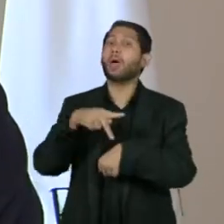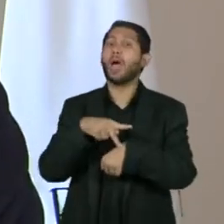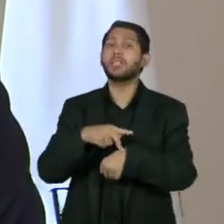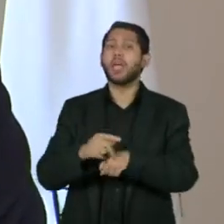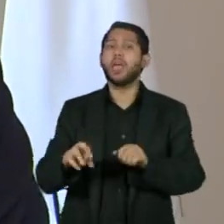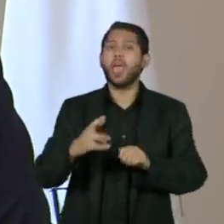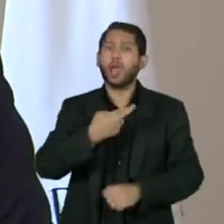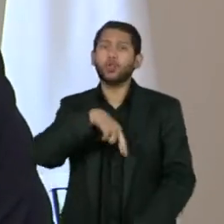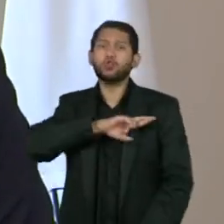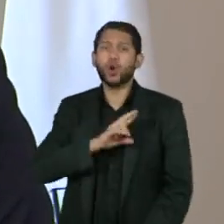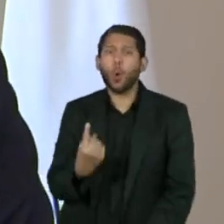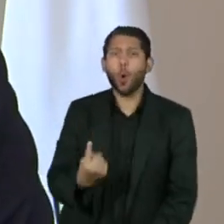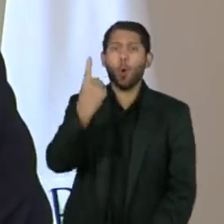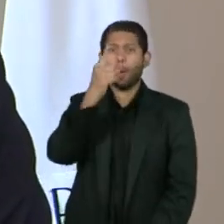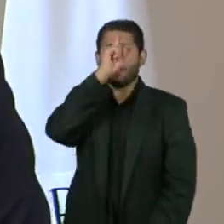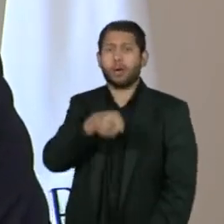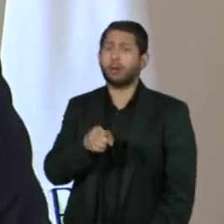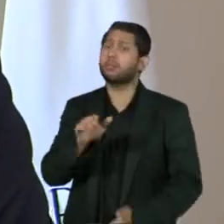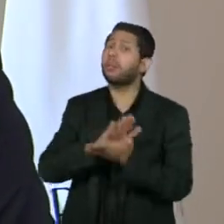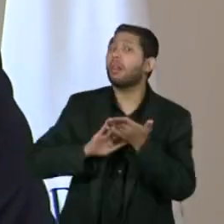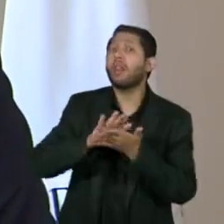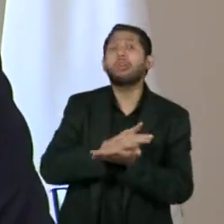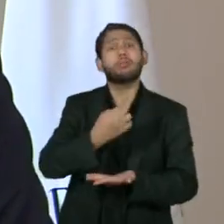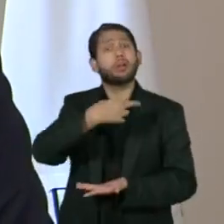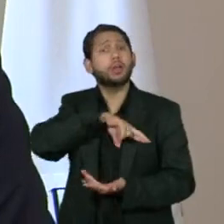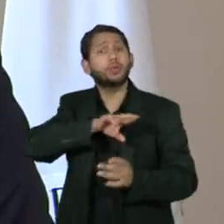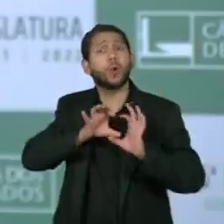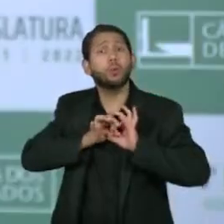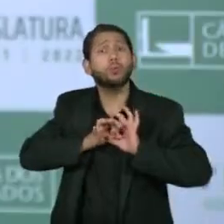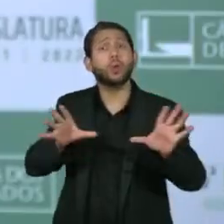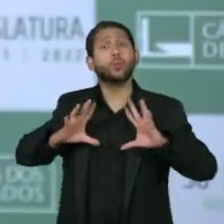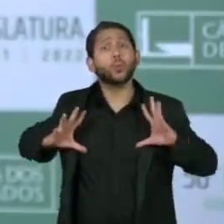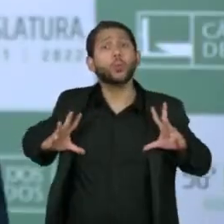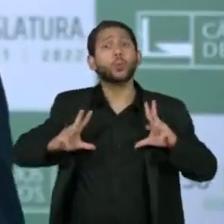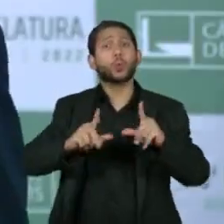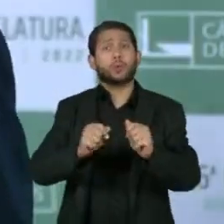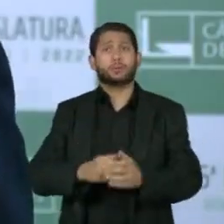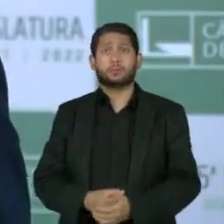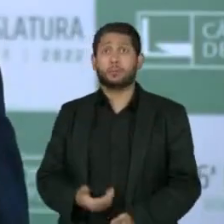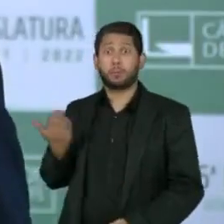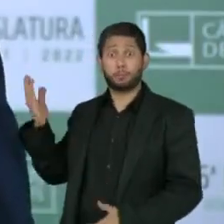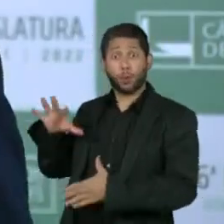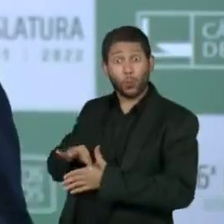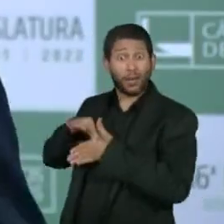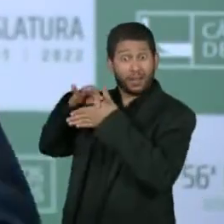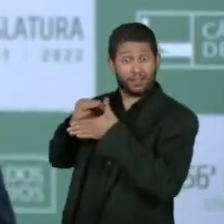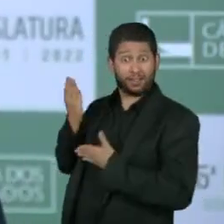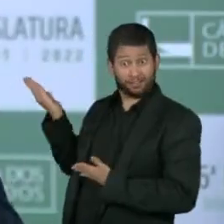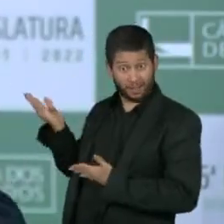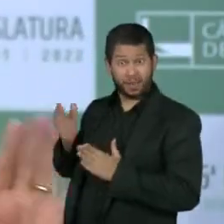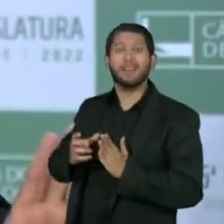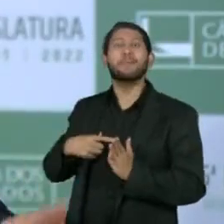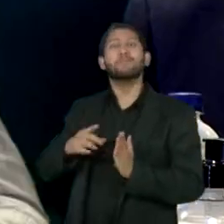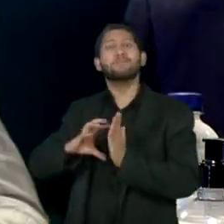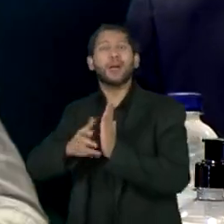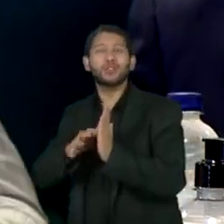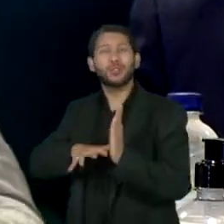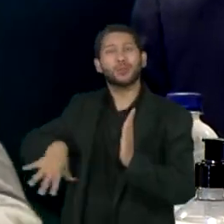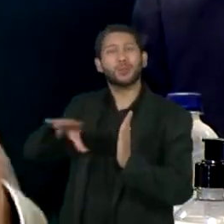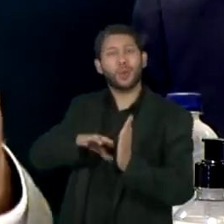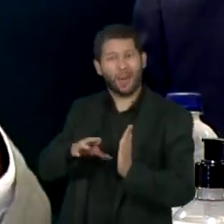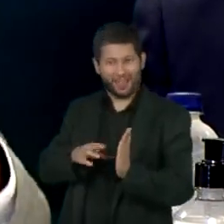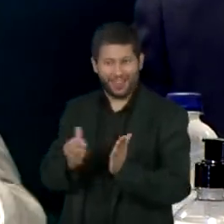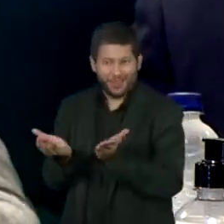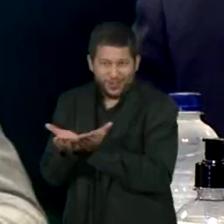não deve ter nenhum tipo de preferência ou indicação de cunho religioso. O líder da bancada evangélica na Câmara dos Deputados pediu